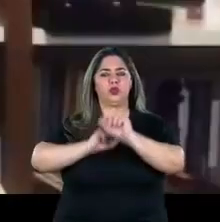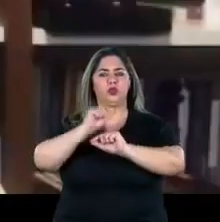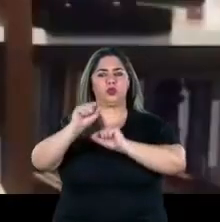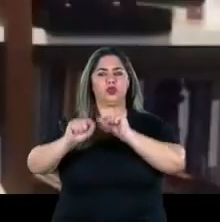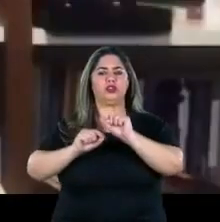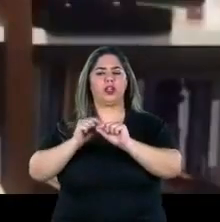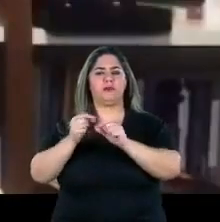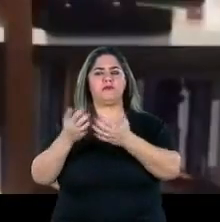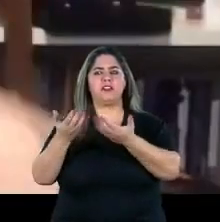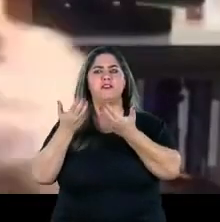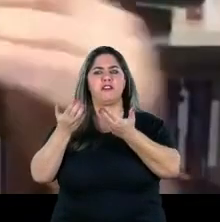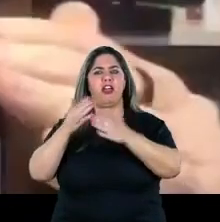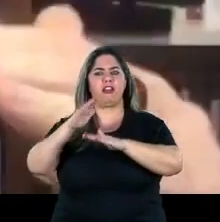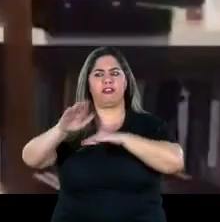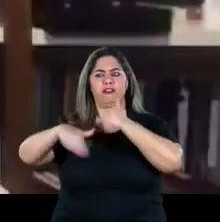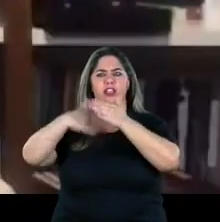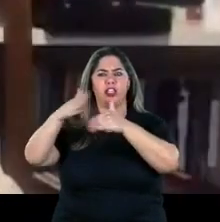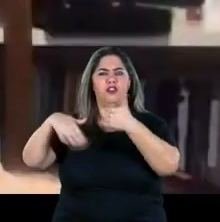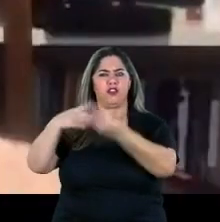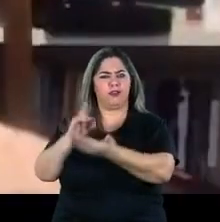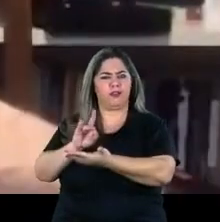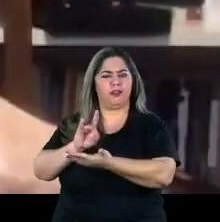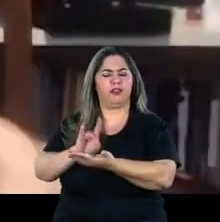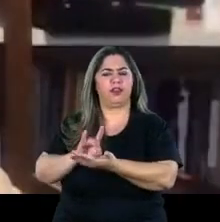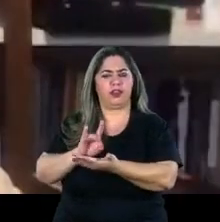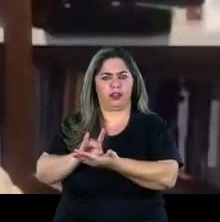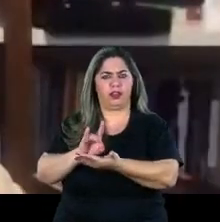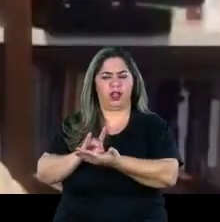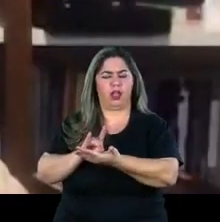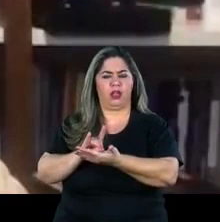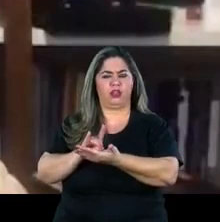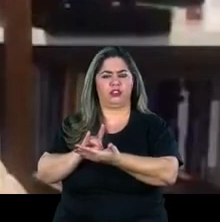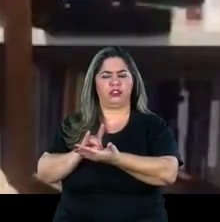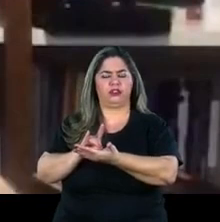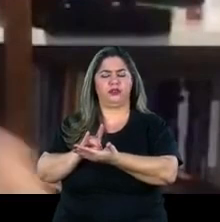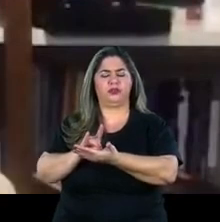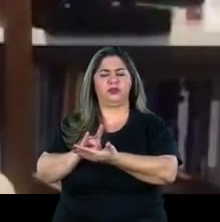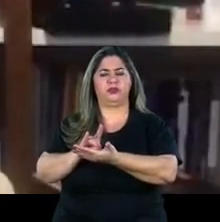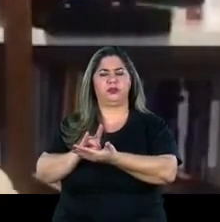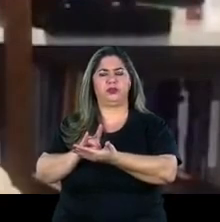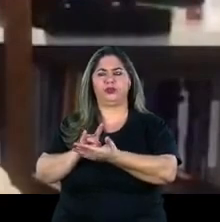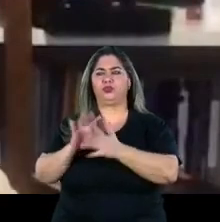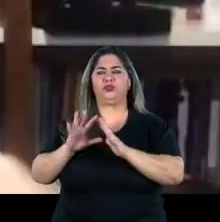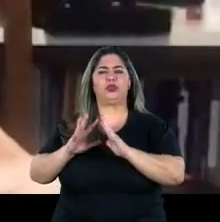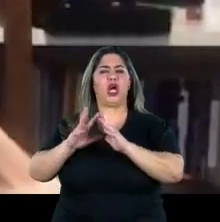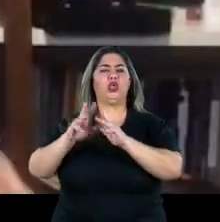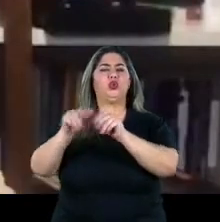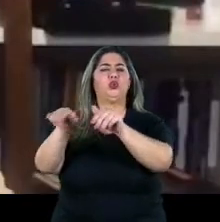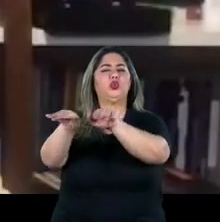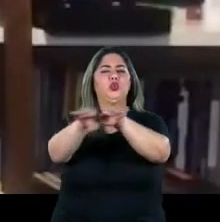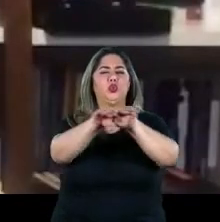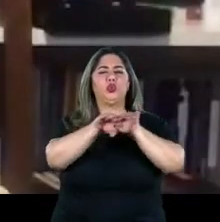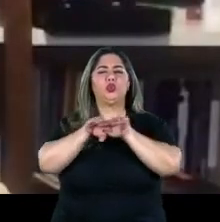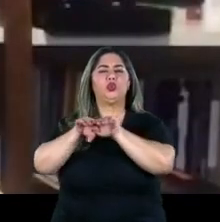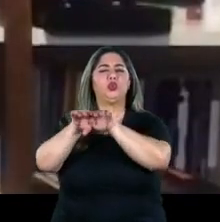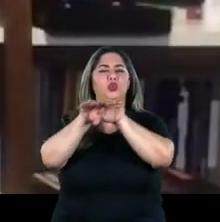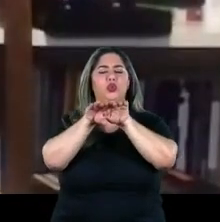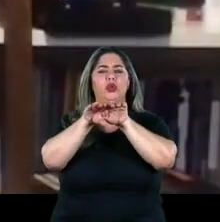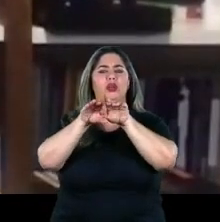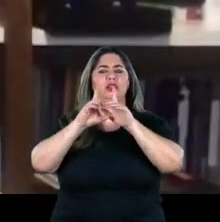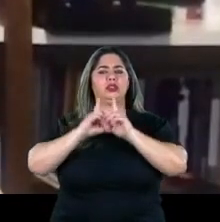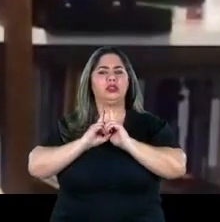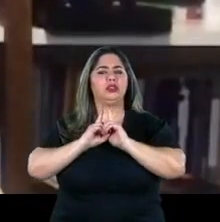se desenvolver pra valer com desenvolvimento efetivo pra todos de maneira democrática